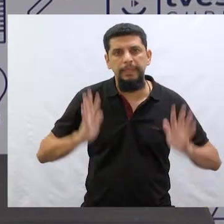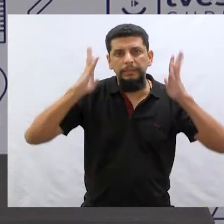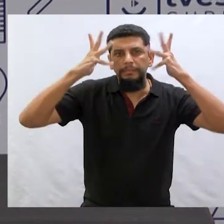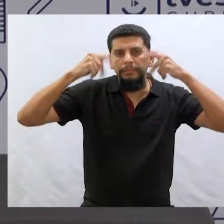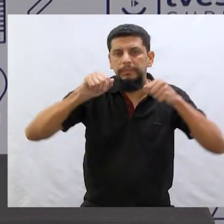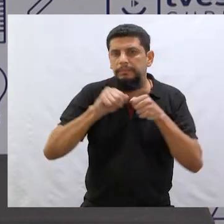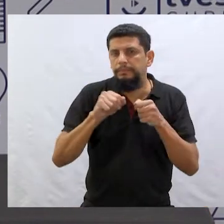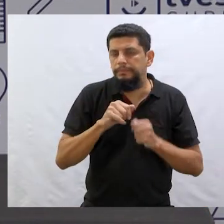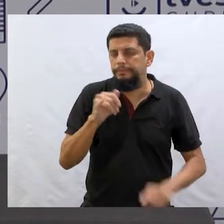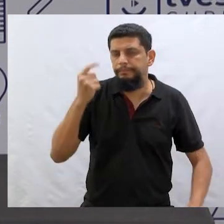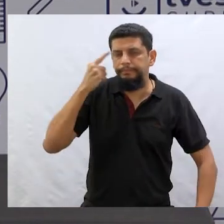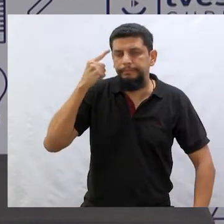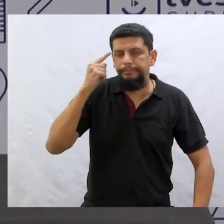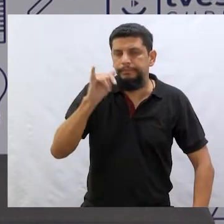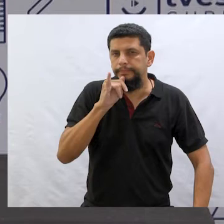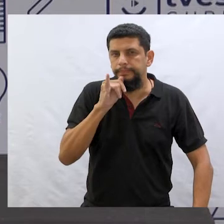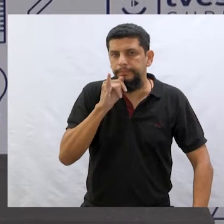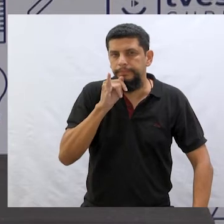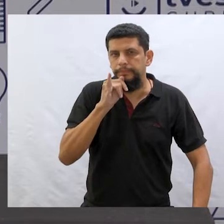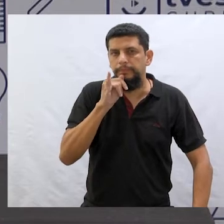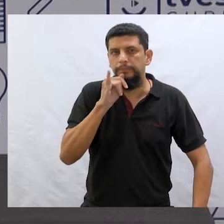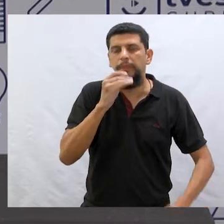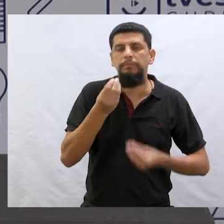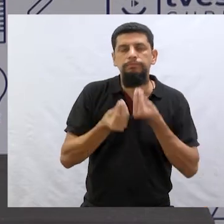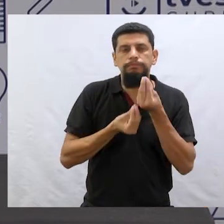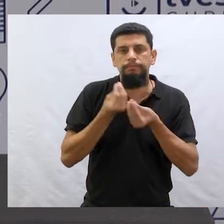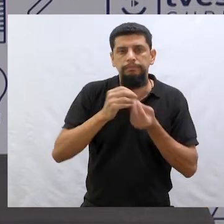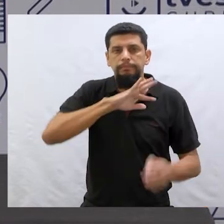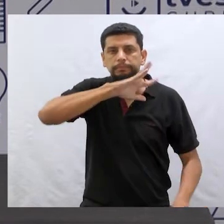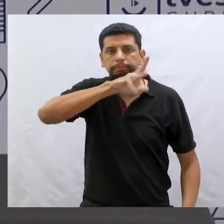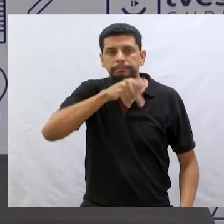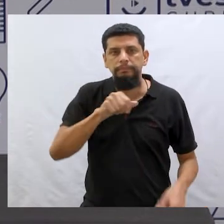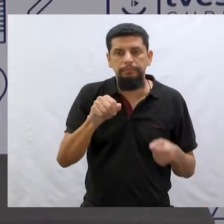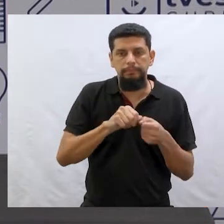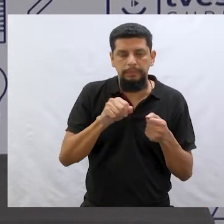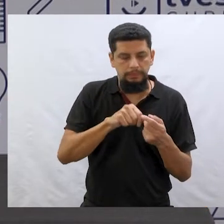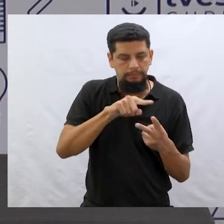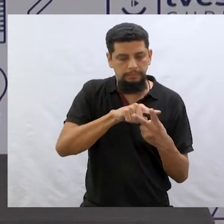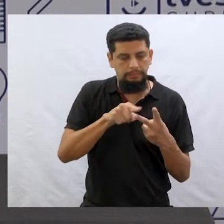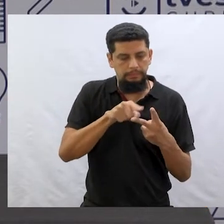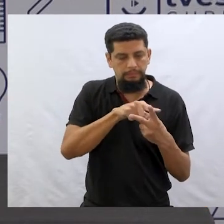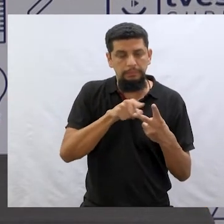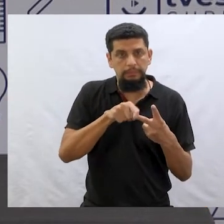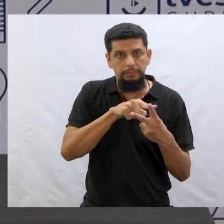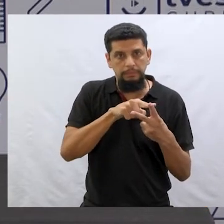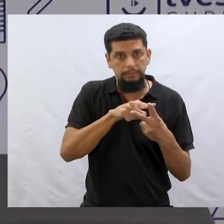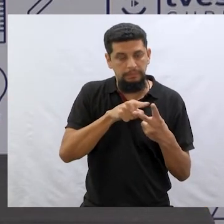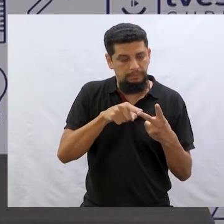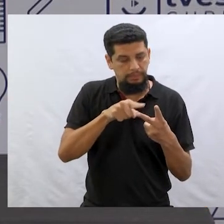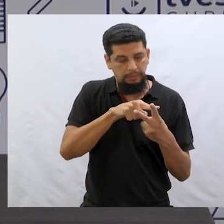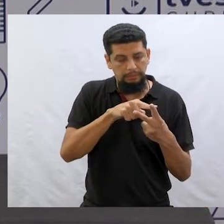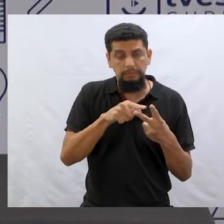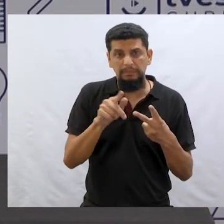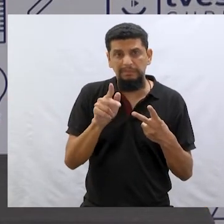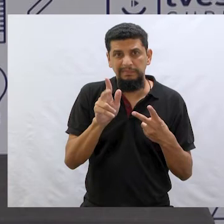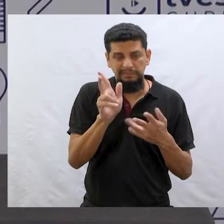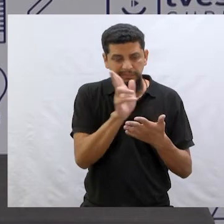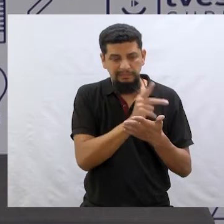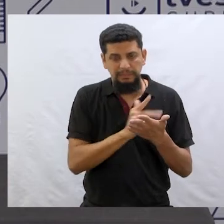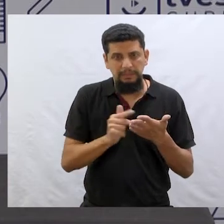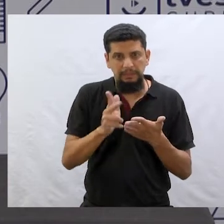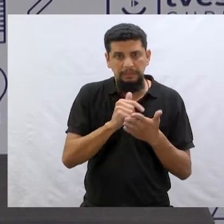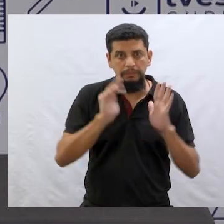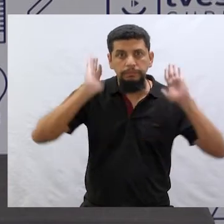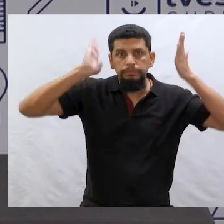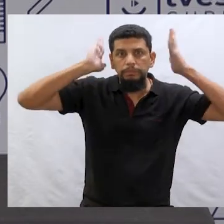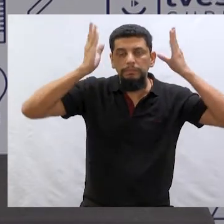Vamos pensar, por exemplo, o que o leão faz? Pensando nesses dois animais que apareceram aqui na nossa ilustração. E o que